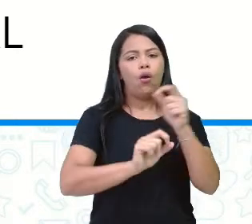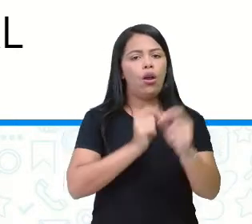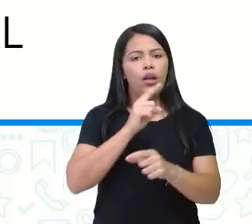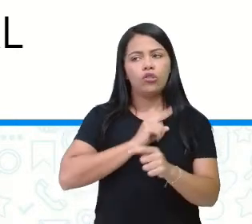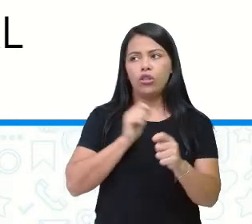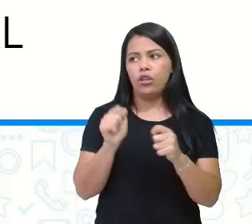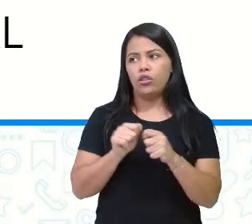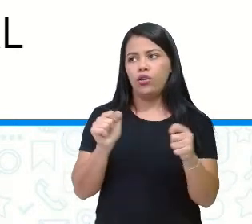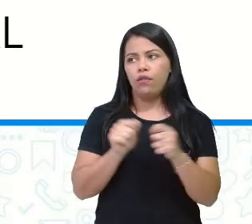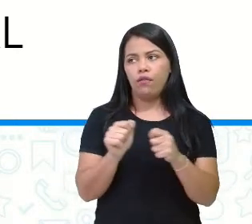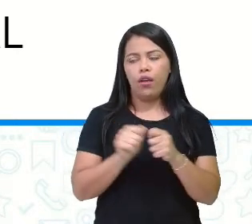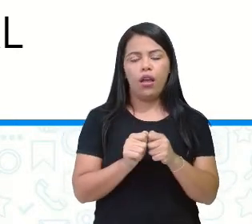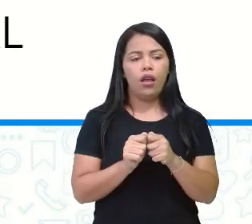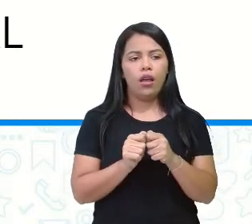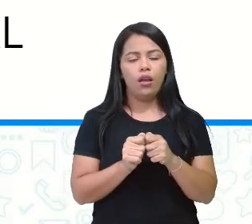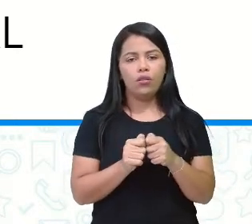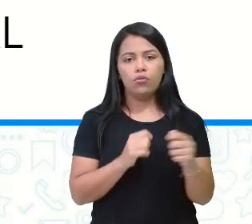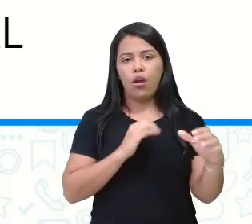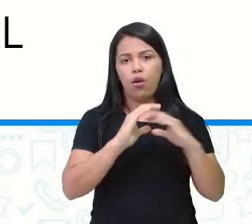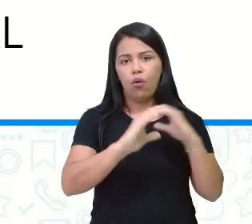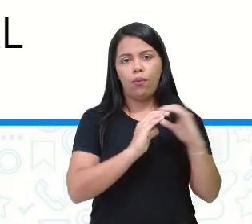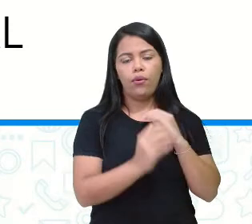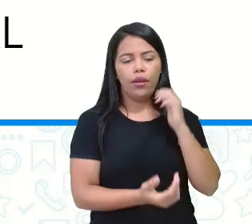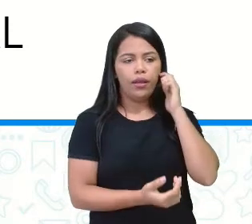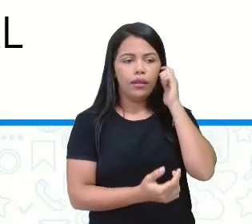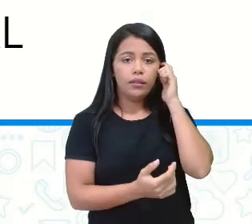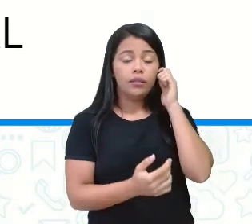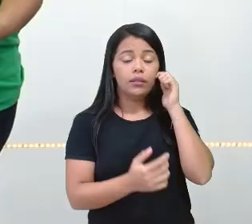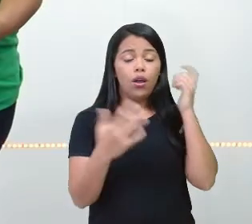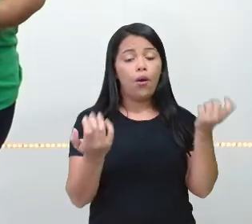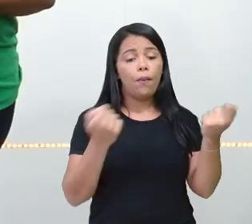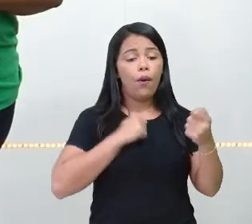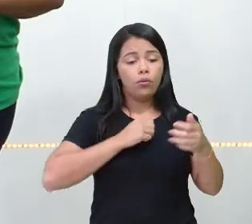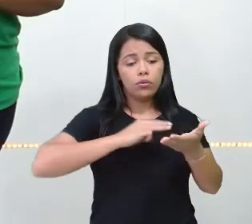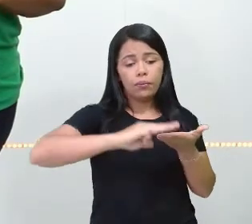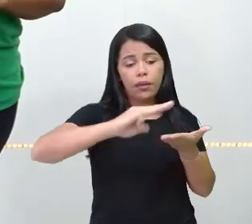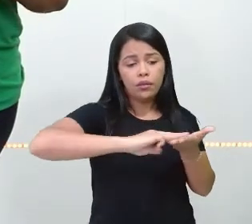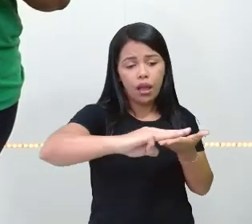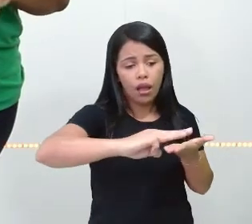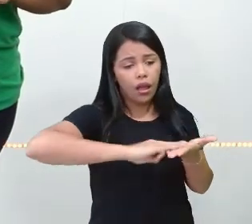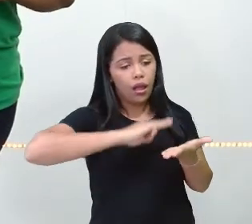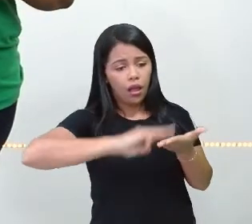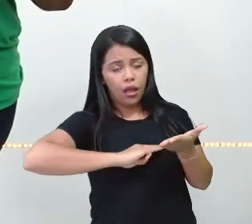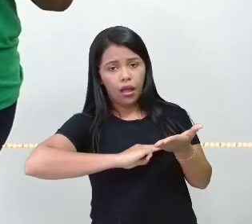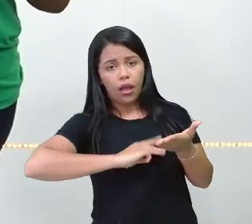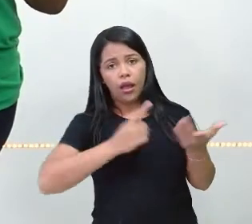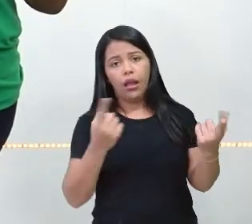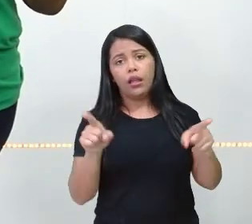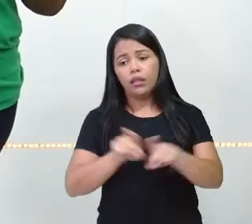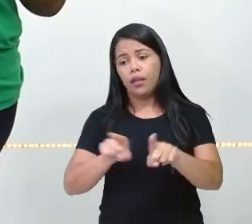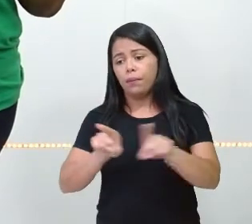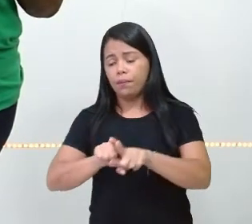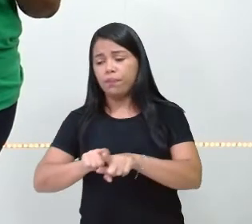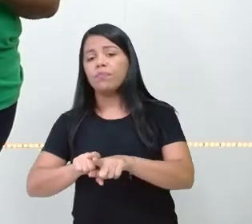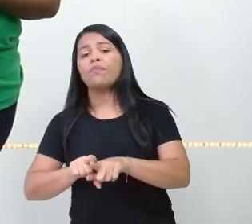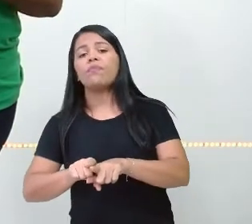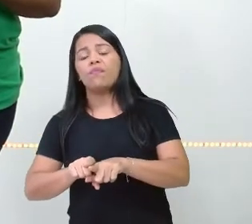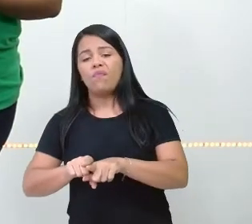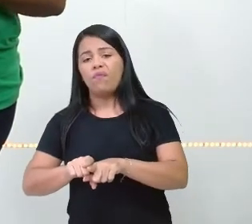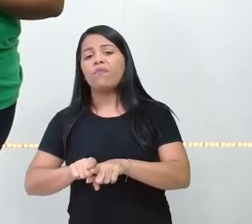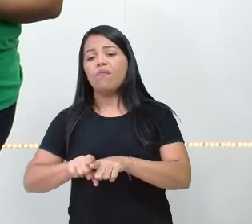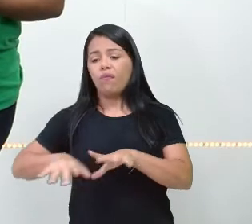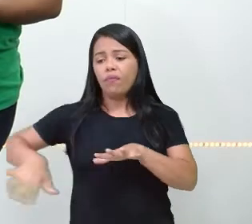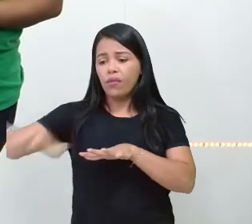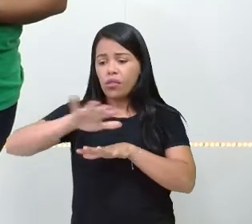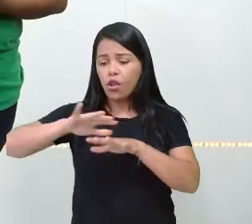aqui, eu e você. Só, né? Eu posso estar trocando mensagens. E meio de comunicação social, ele atinge um grande